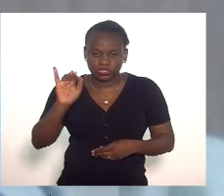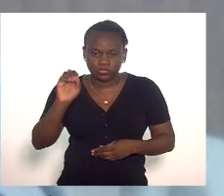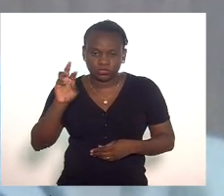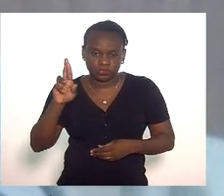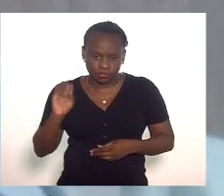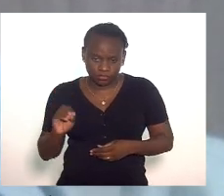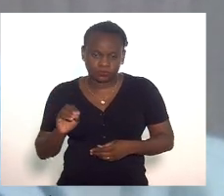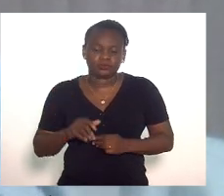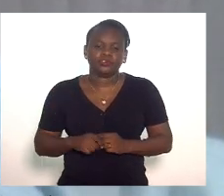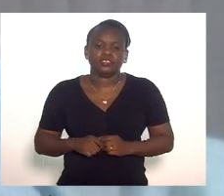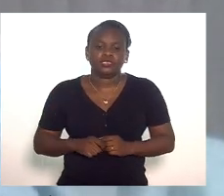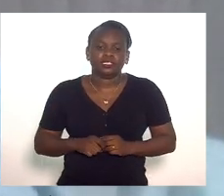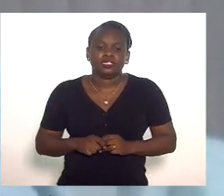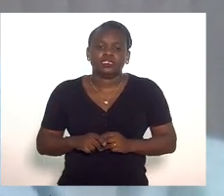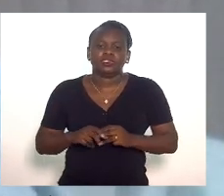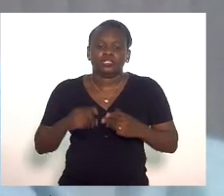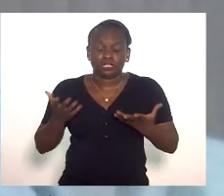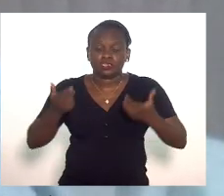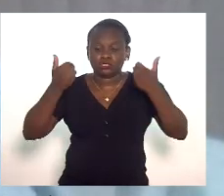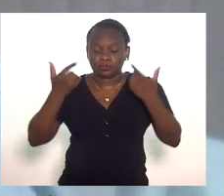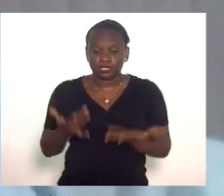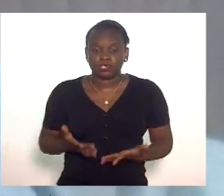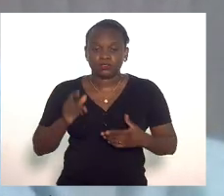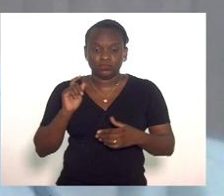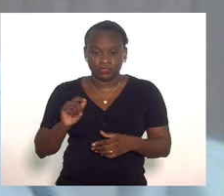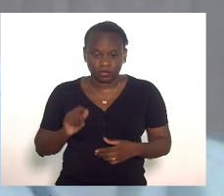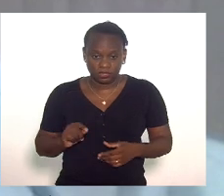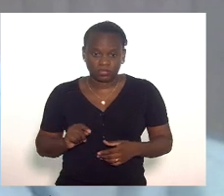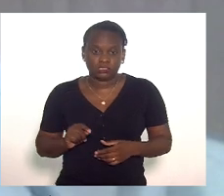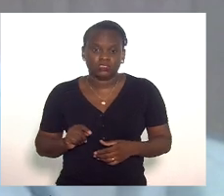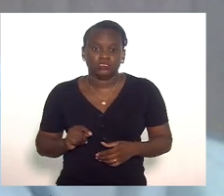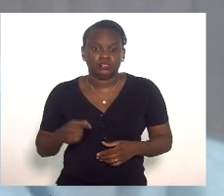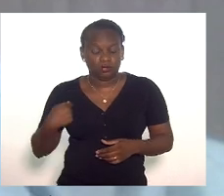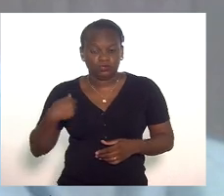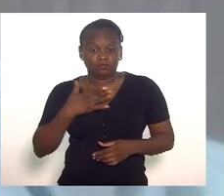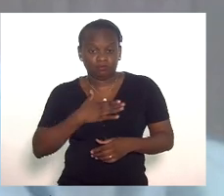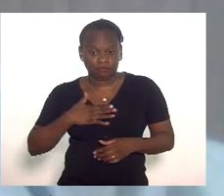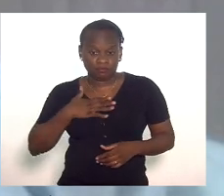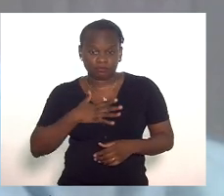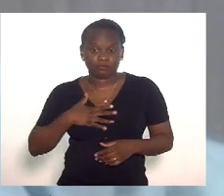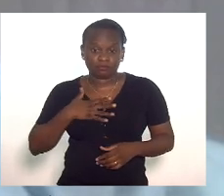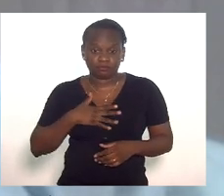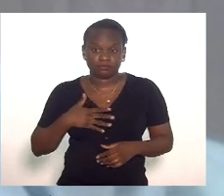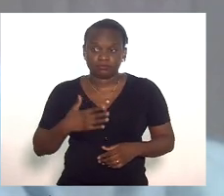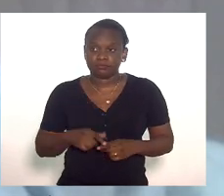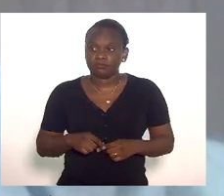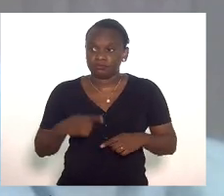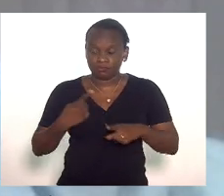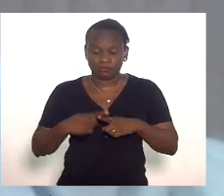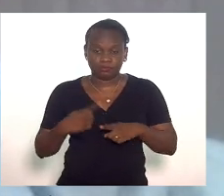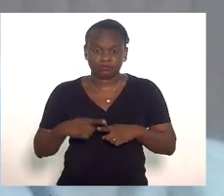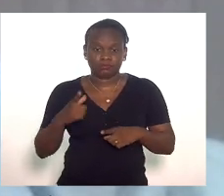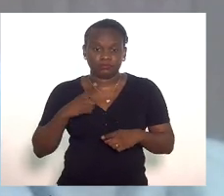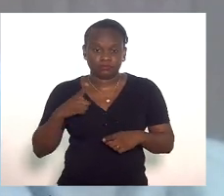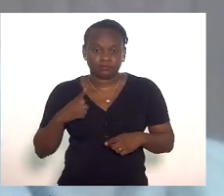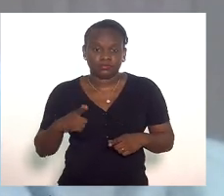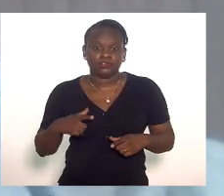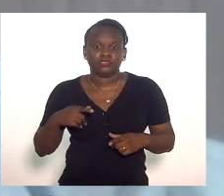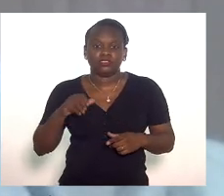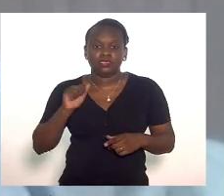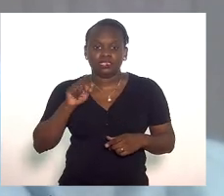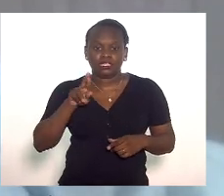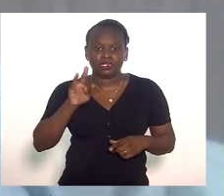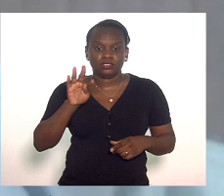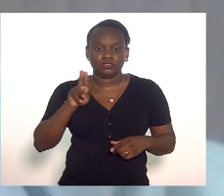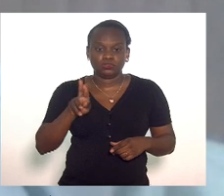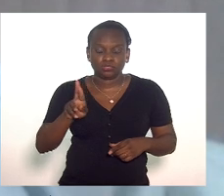e eu queria registrar a minha felicidade de poder ter tido o Arthur Quioro como